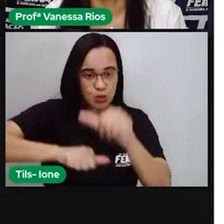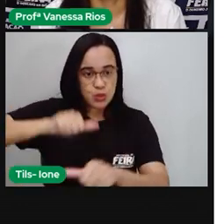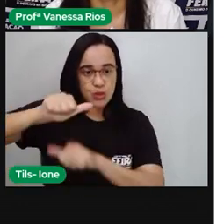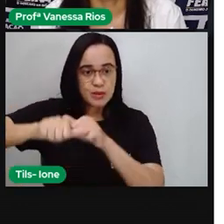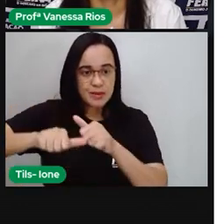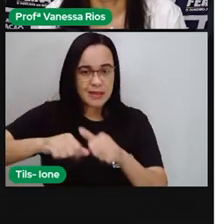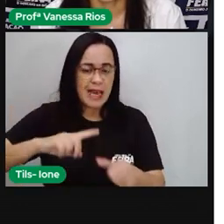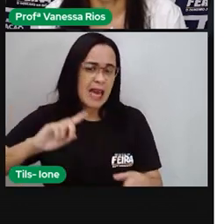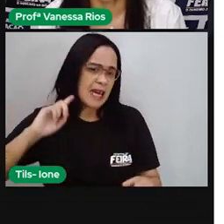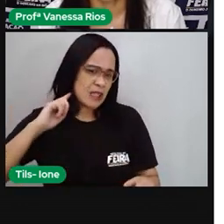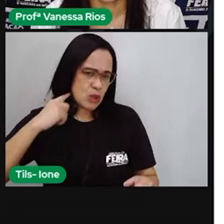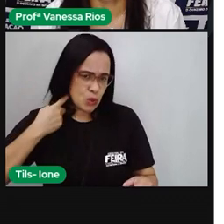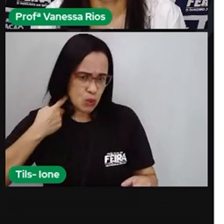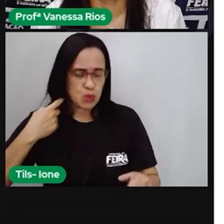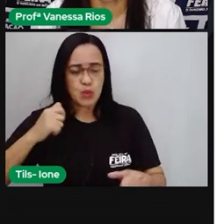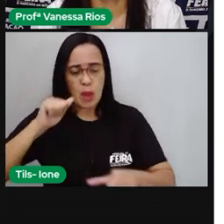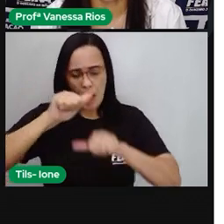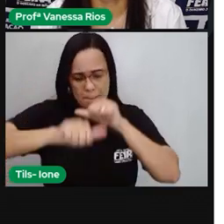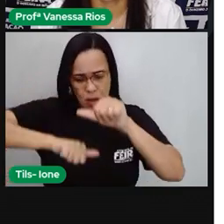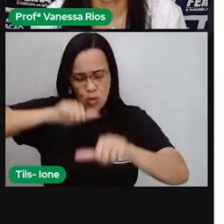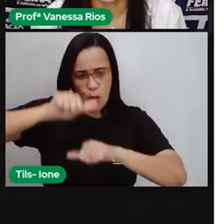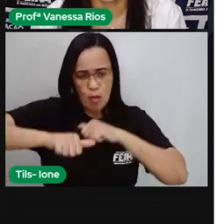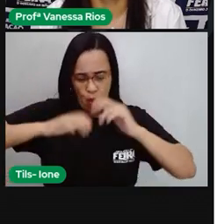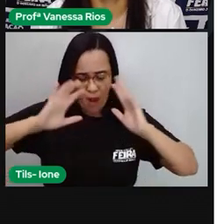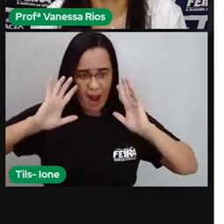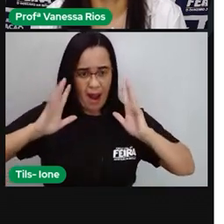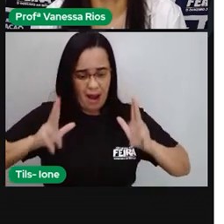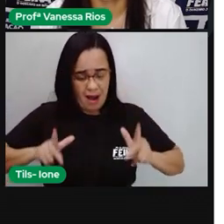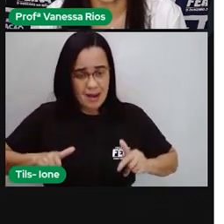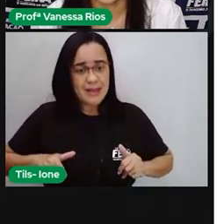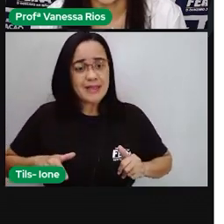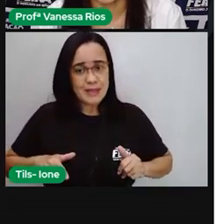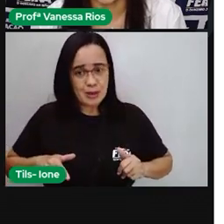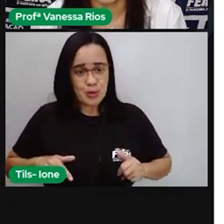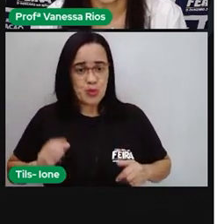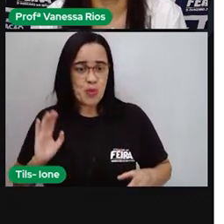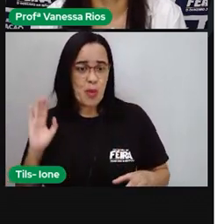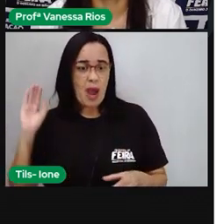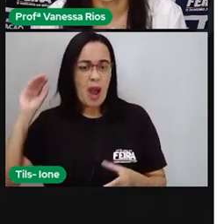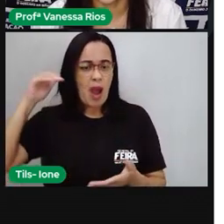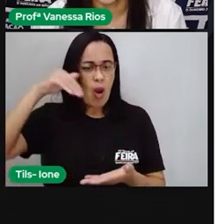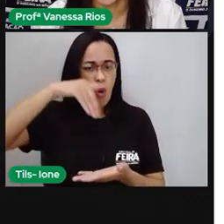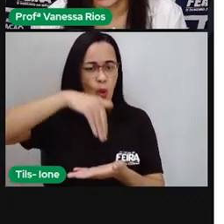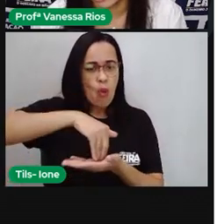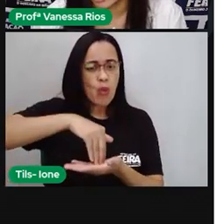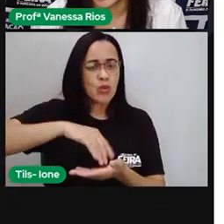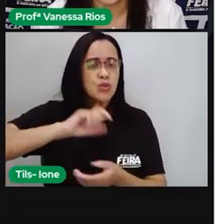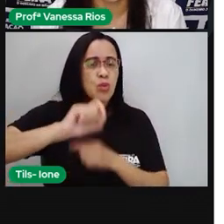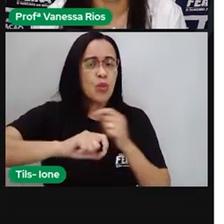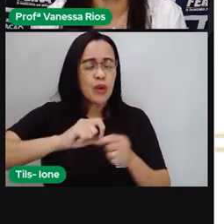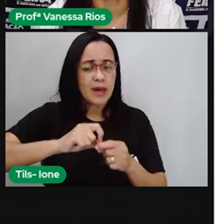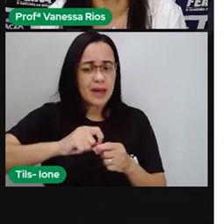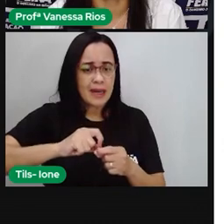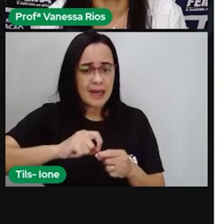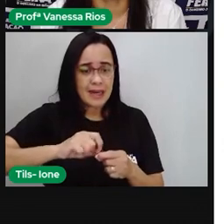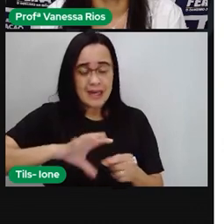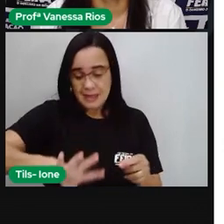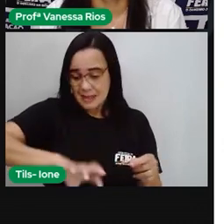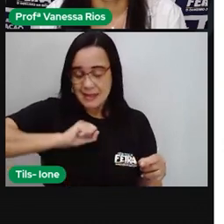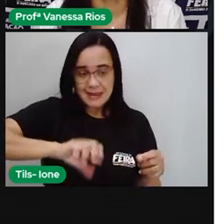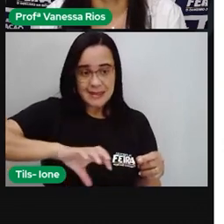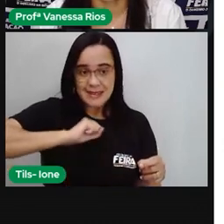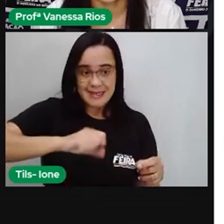Esse canalzinho aí, ureter, né? Que leva aí para a bexiga aquilo que não foi absorvido, aquilo que o corpo dispensou.